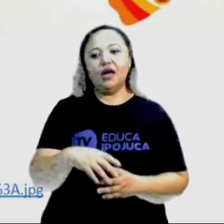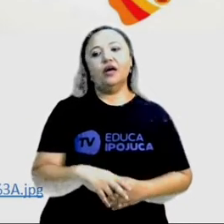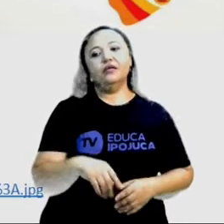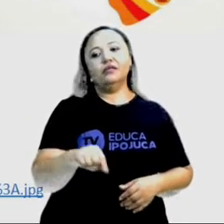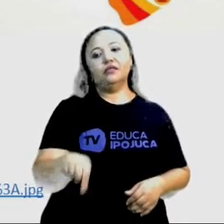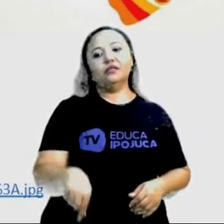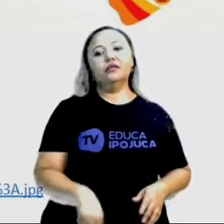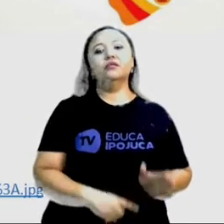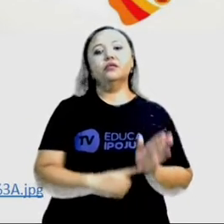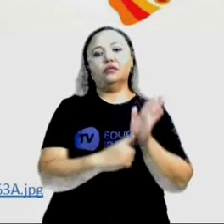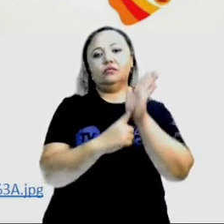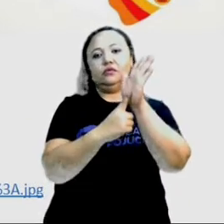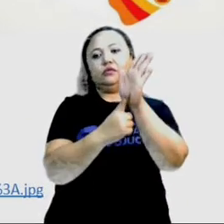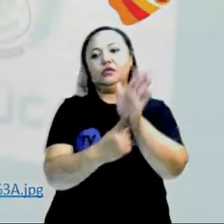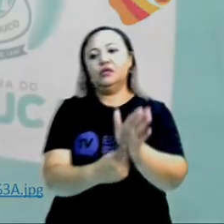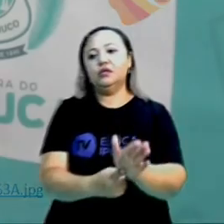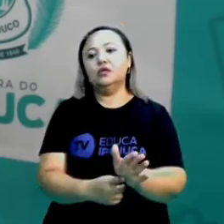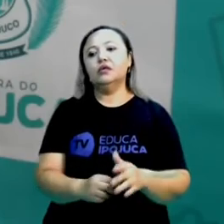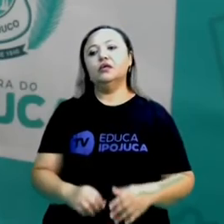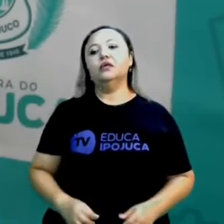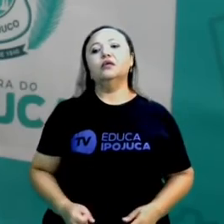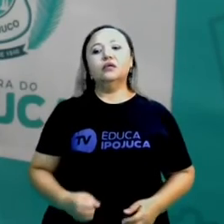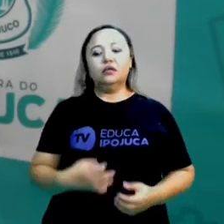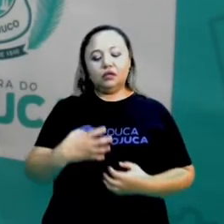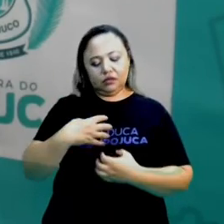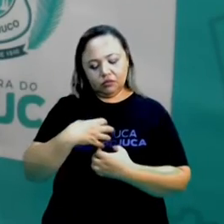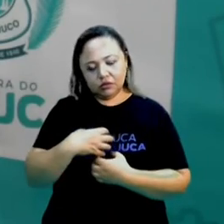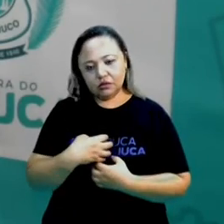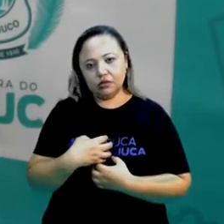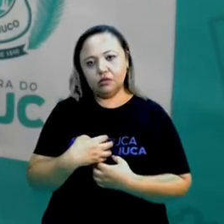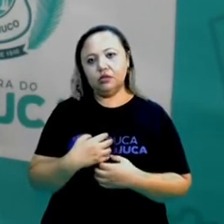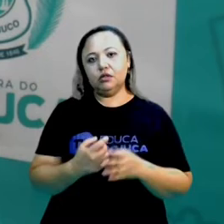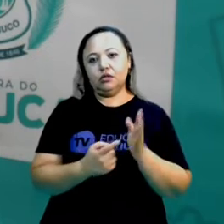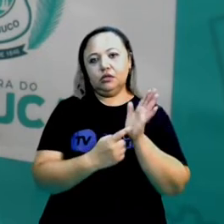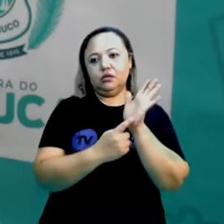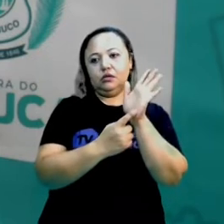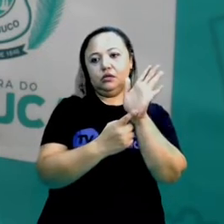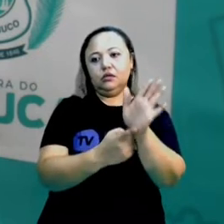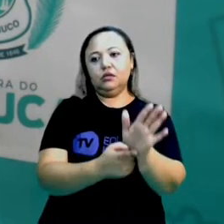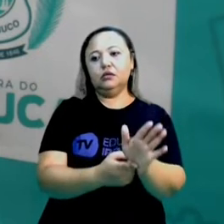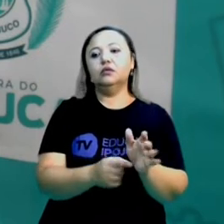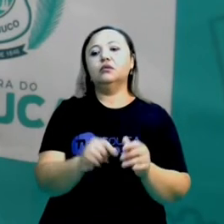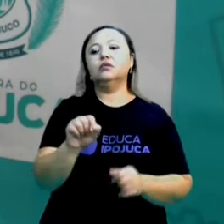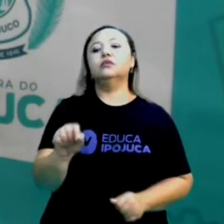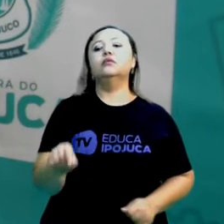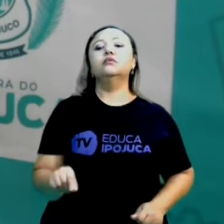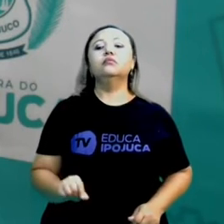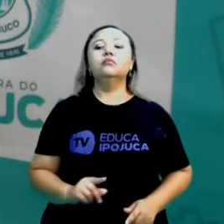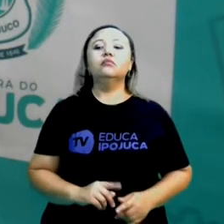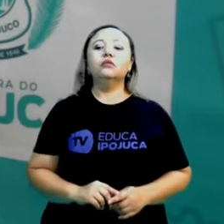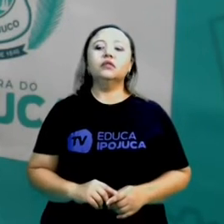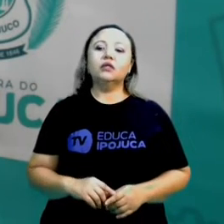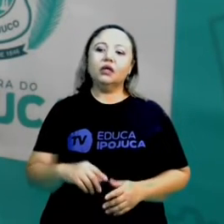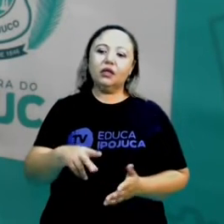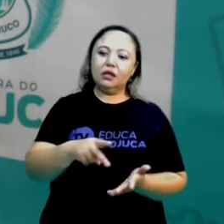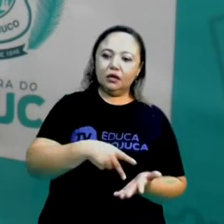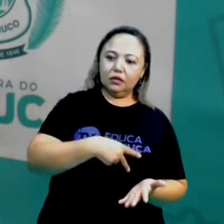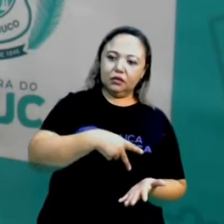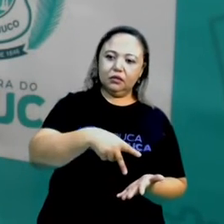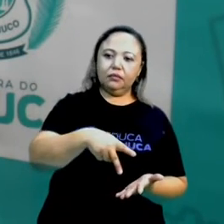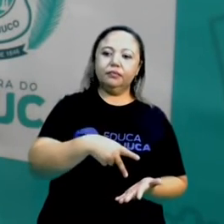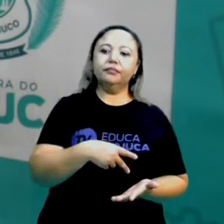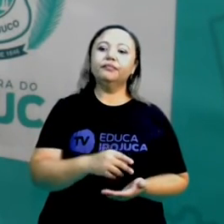expressado, as suas emoções, os seus sentimentos, através da dança.